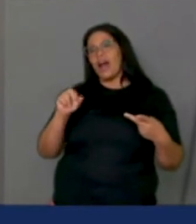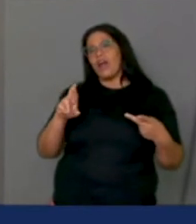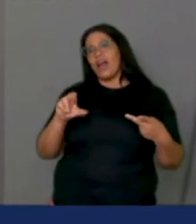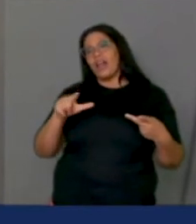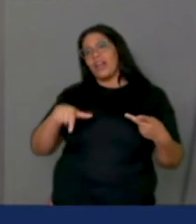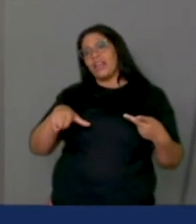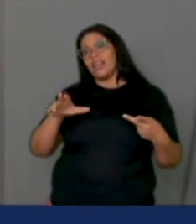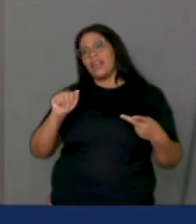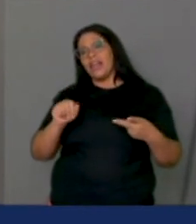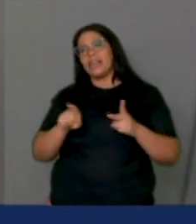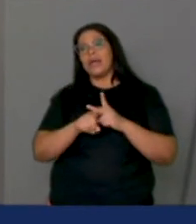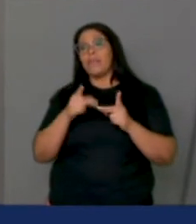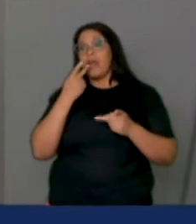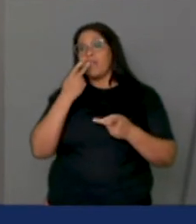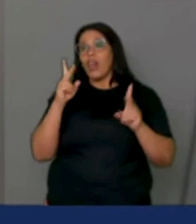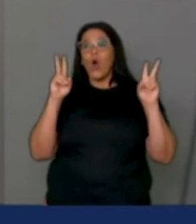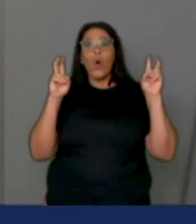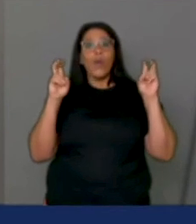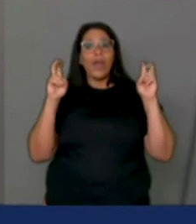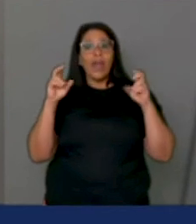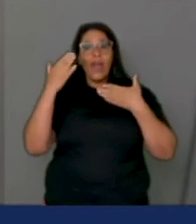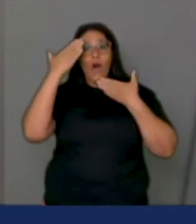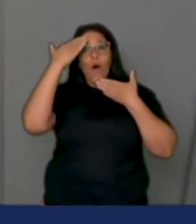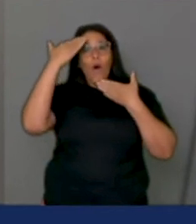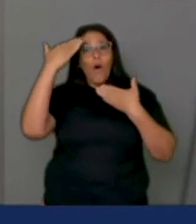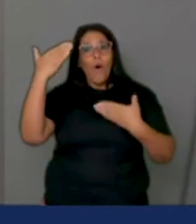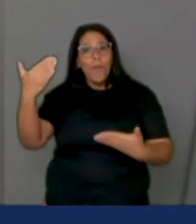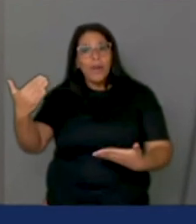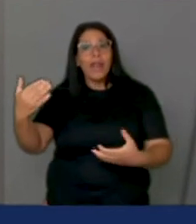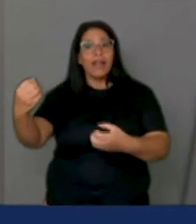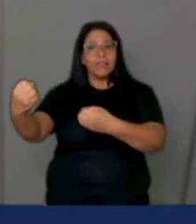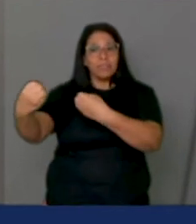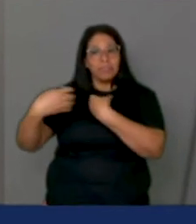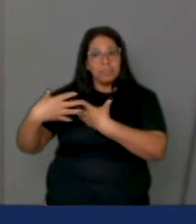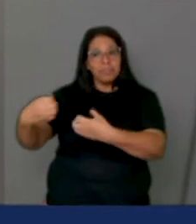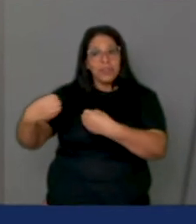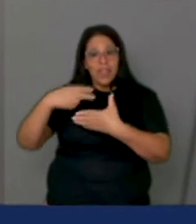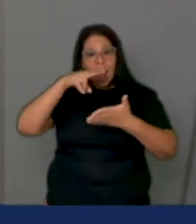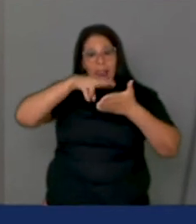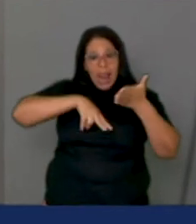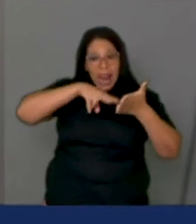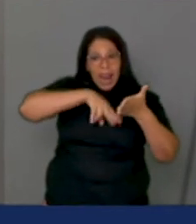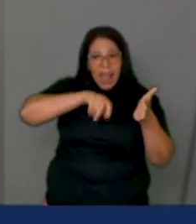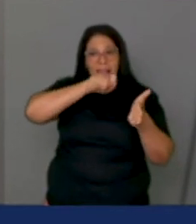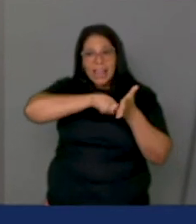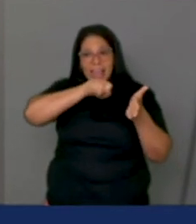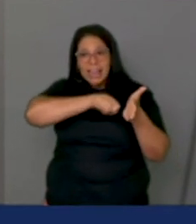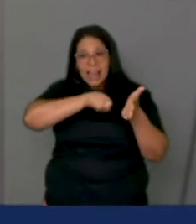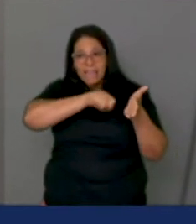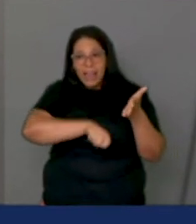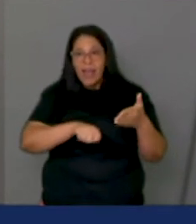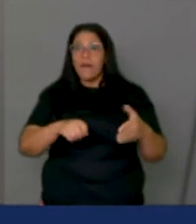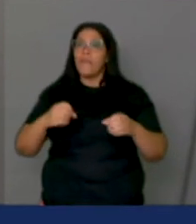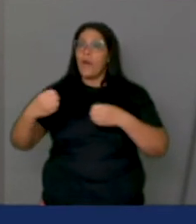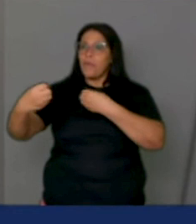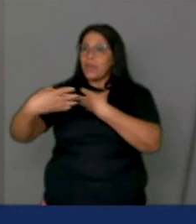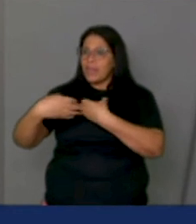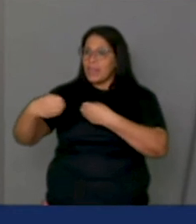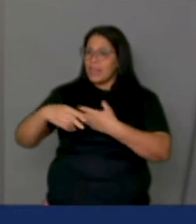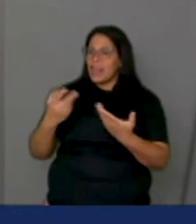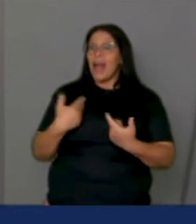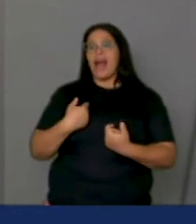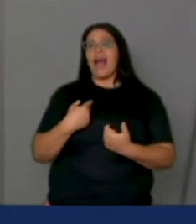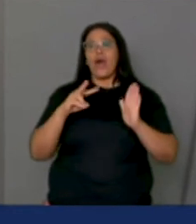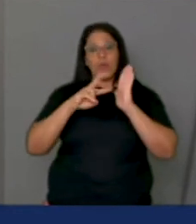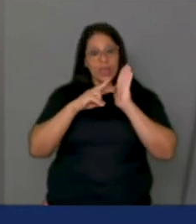Cora Coralina disse, obrigada por me ensinar como ler e escrever, por me ensinar a distinguir